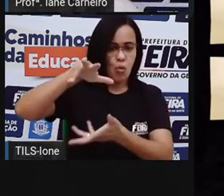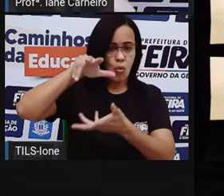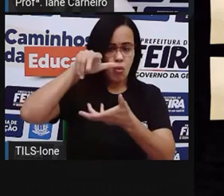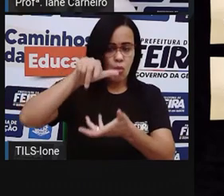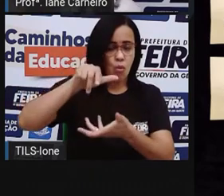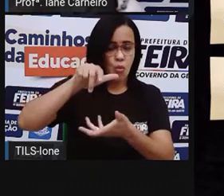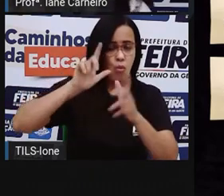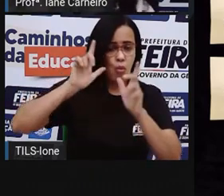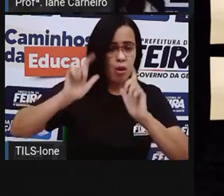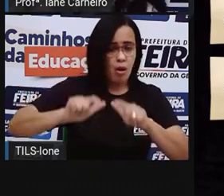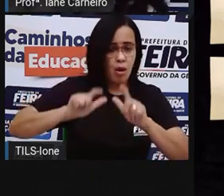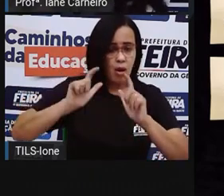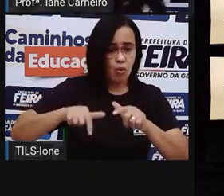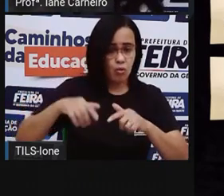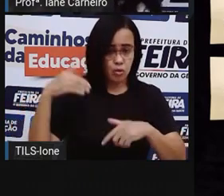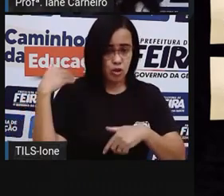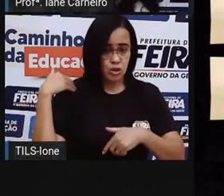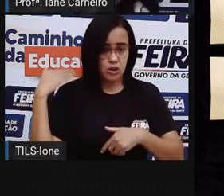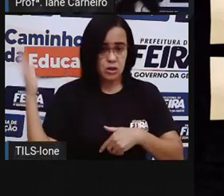à esquerda do livro?